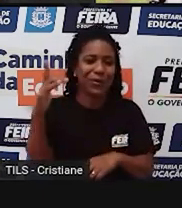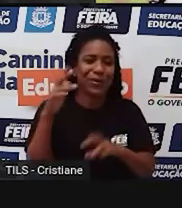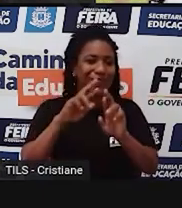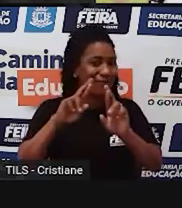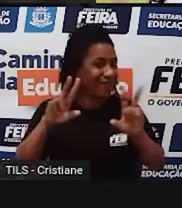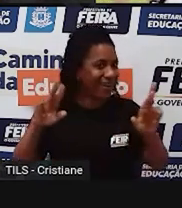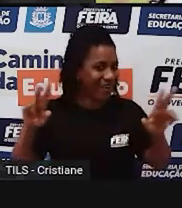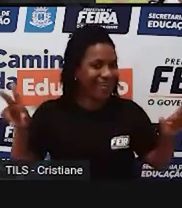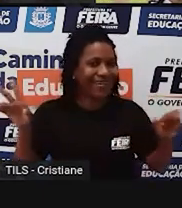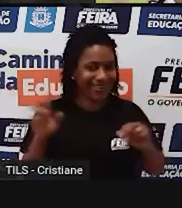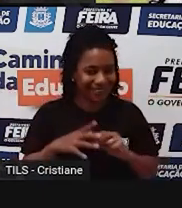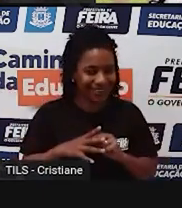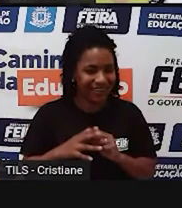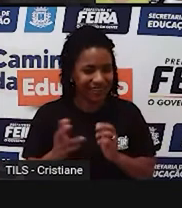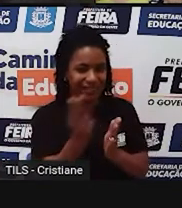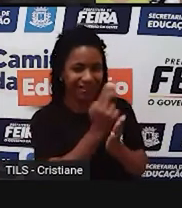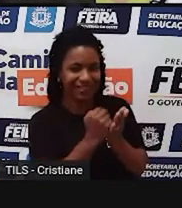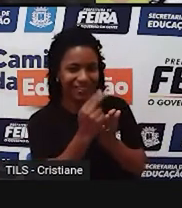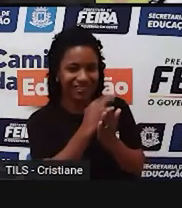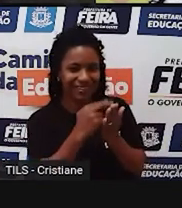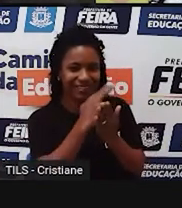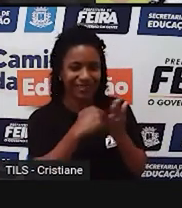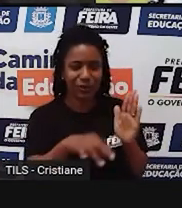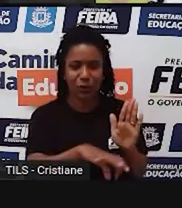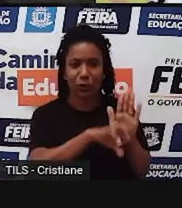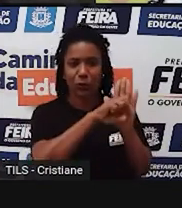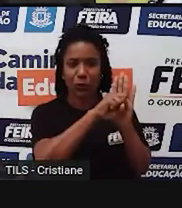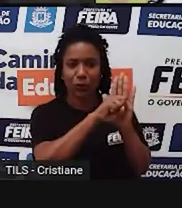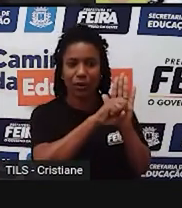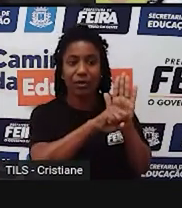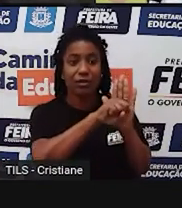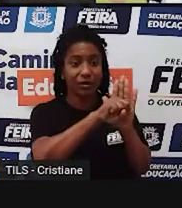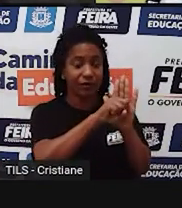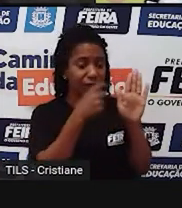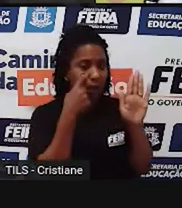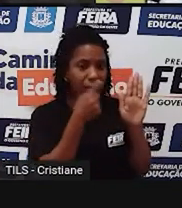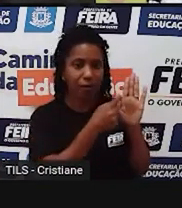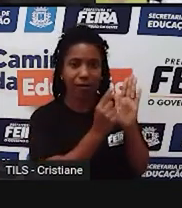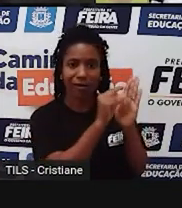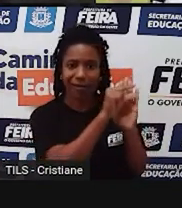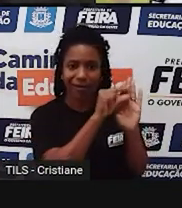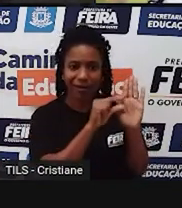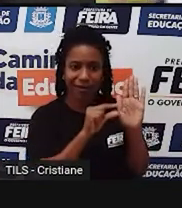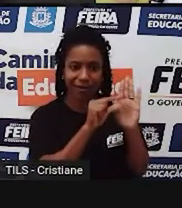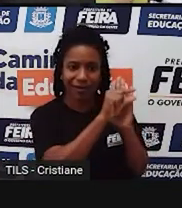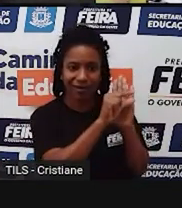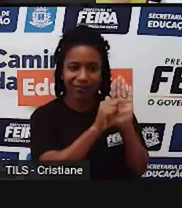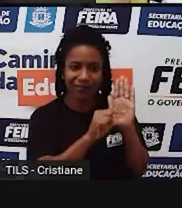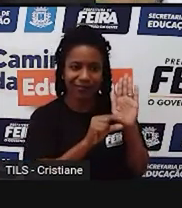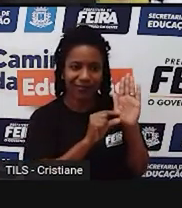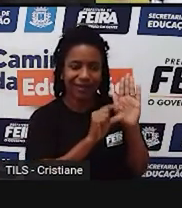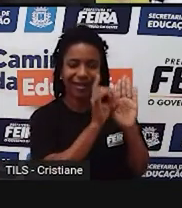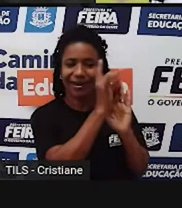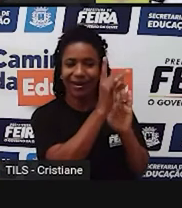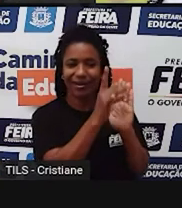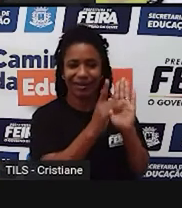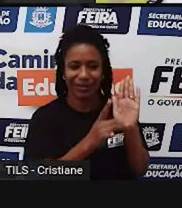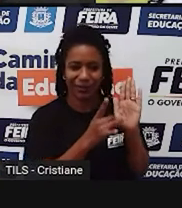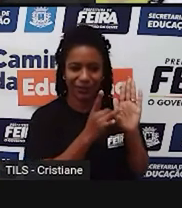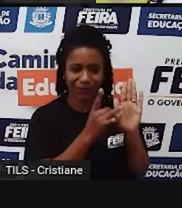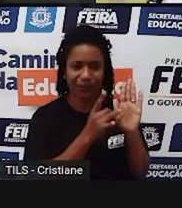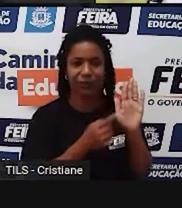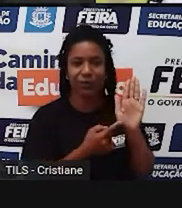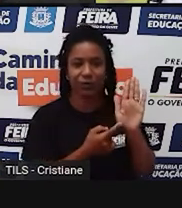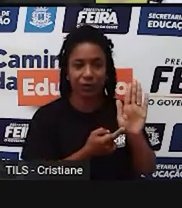bem ilustrativozinho ele. Então, na legenda, vou ter lá esses desenhos. No daqui,